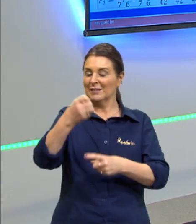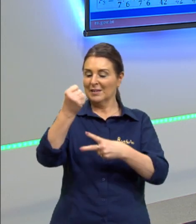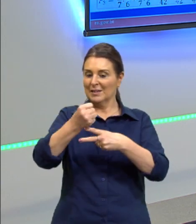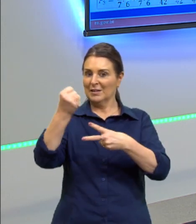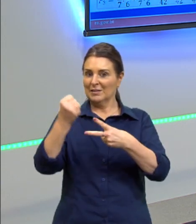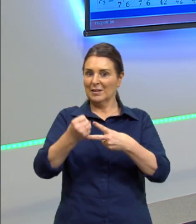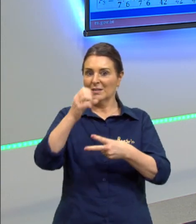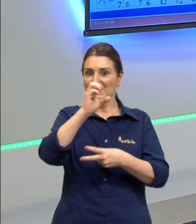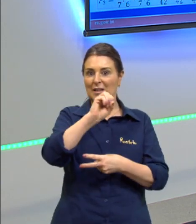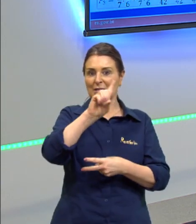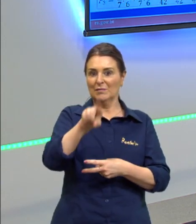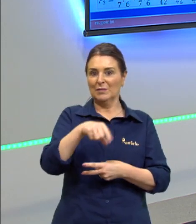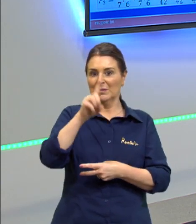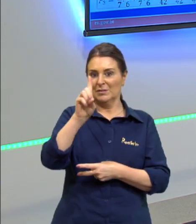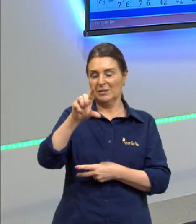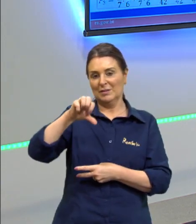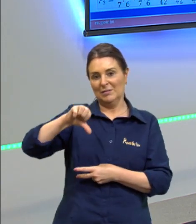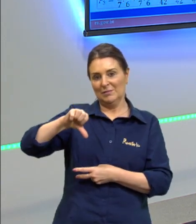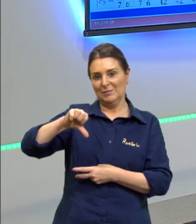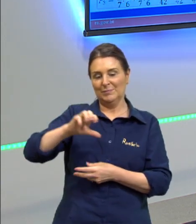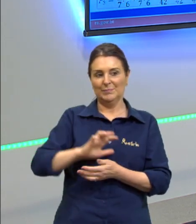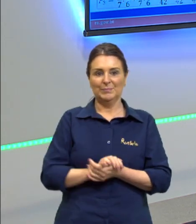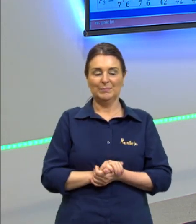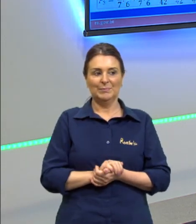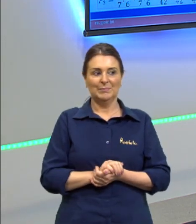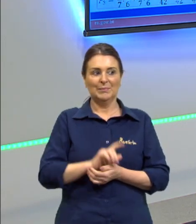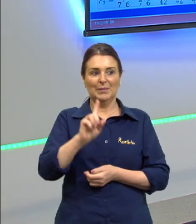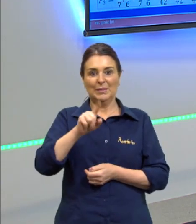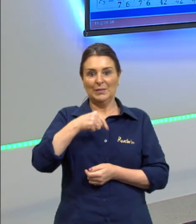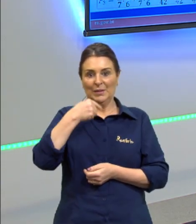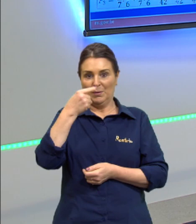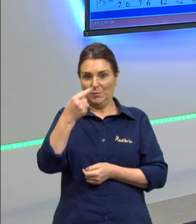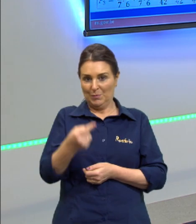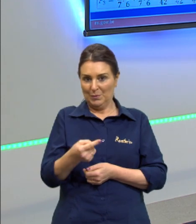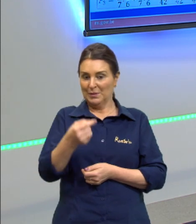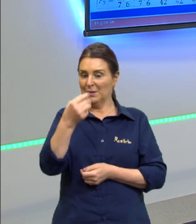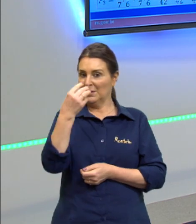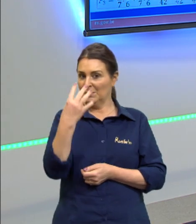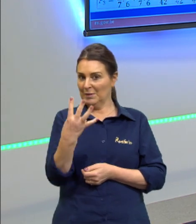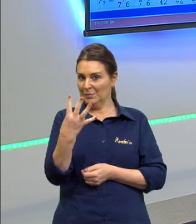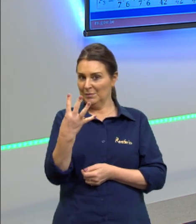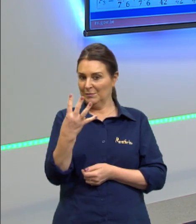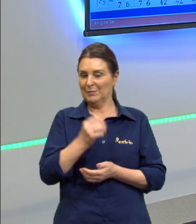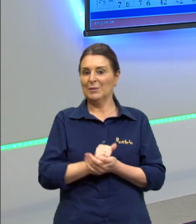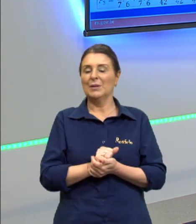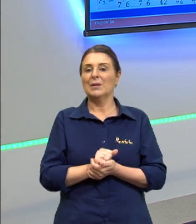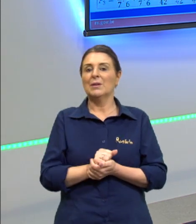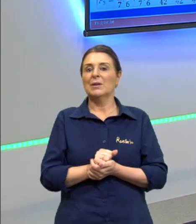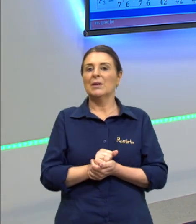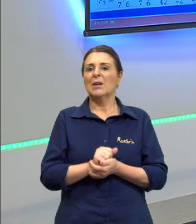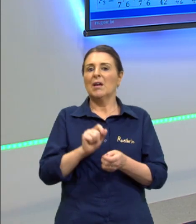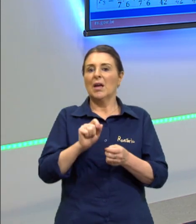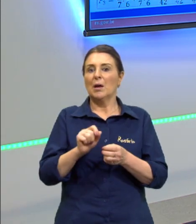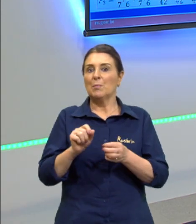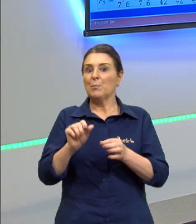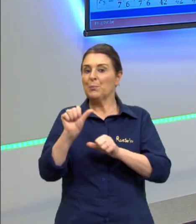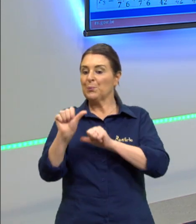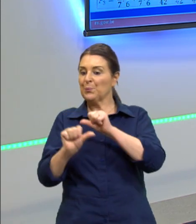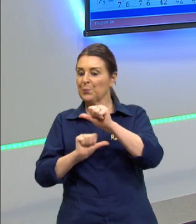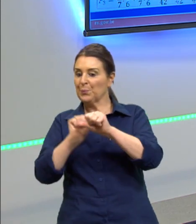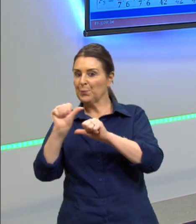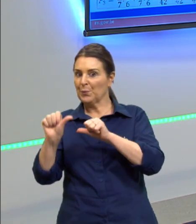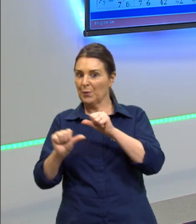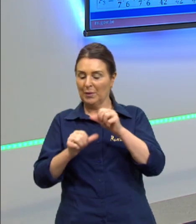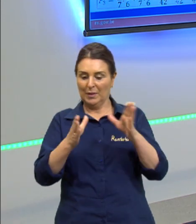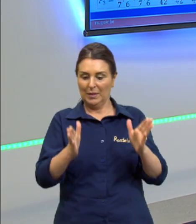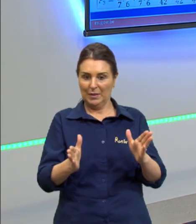,19 na próxima na quatro é passar aleatoriamente uma bola da